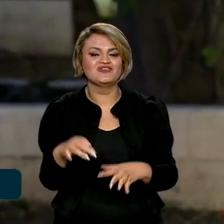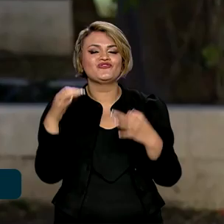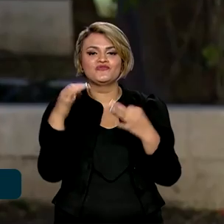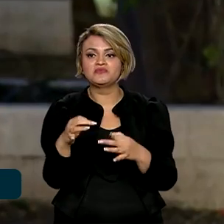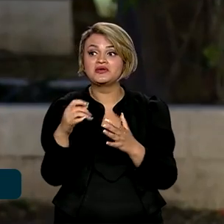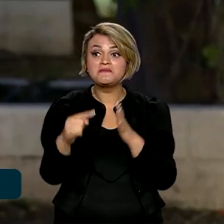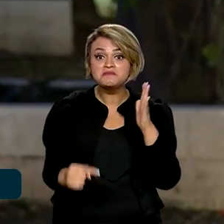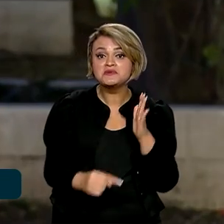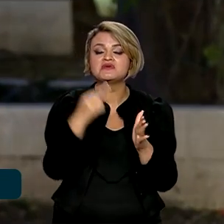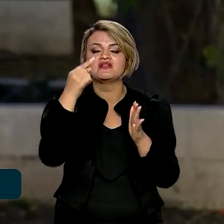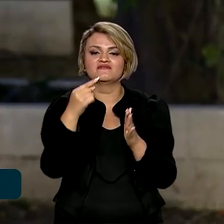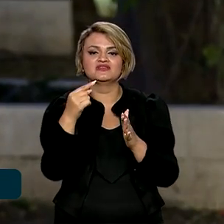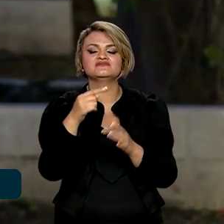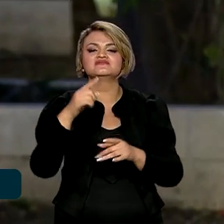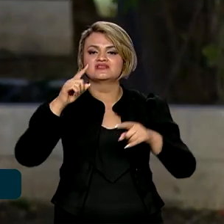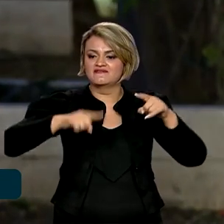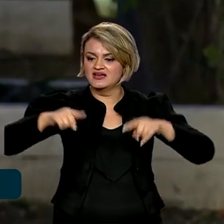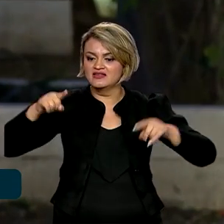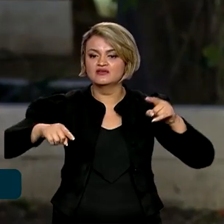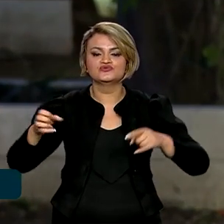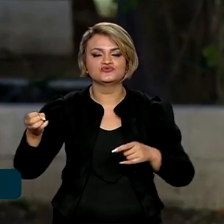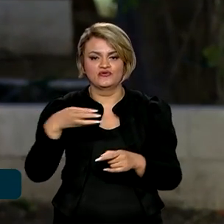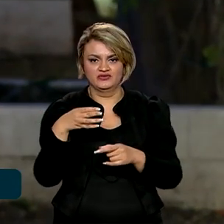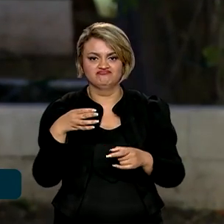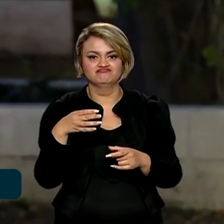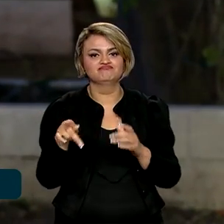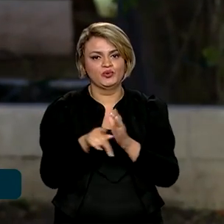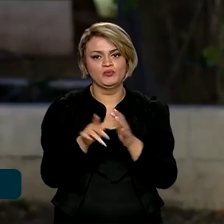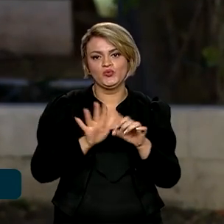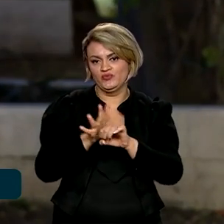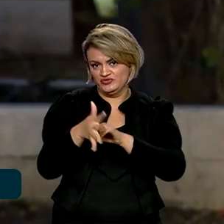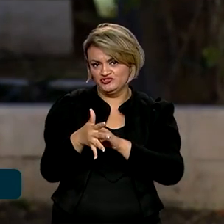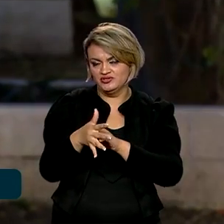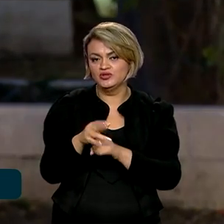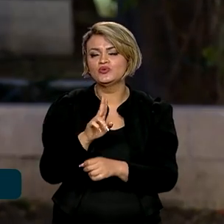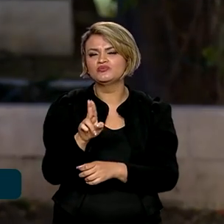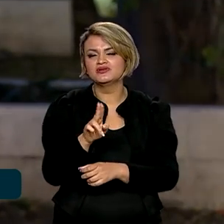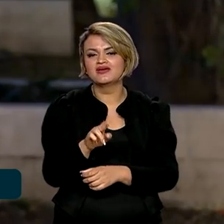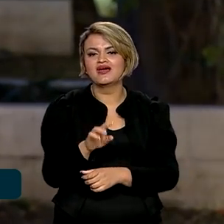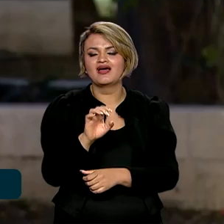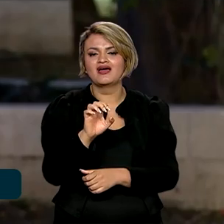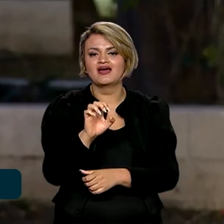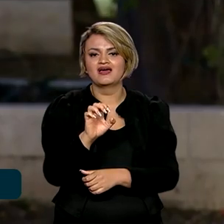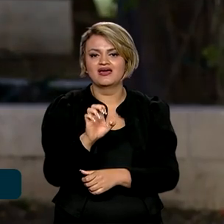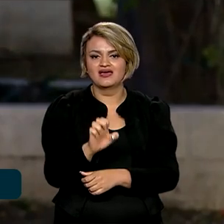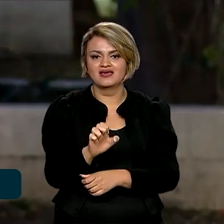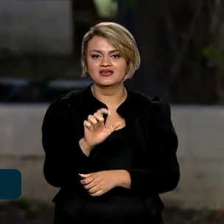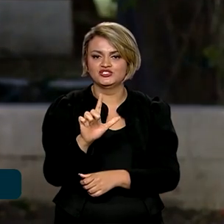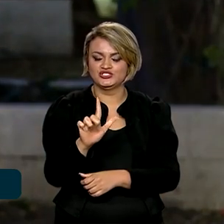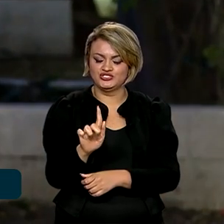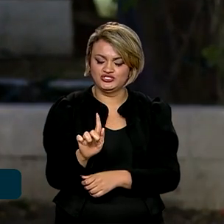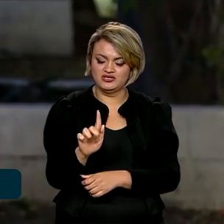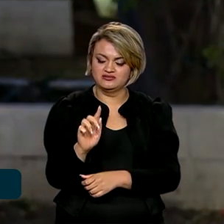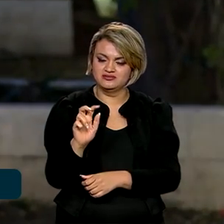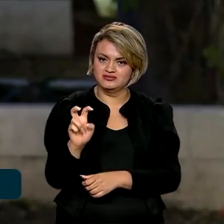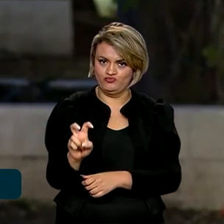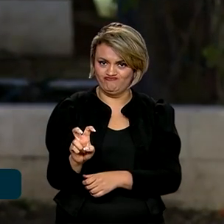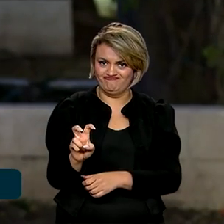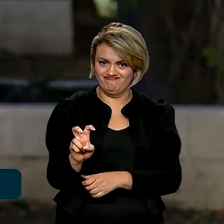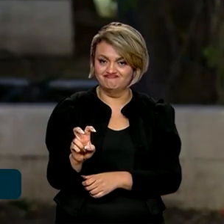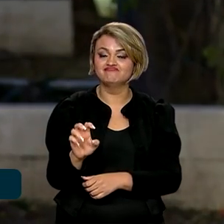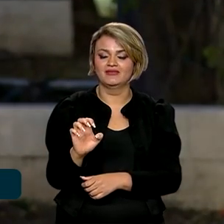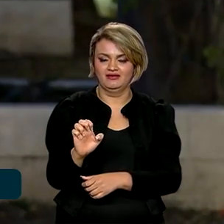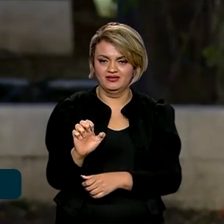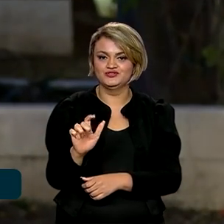é o primeiro caso da nova variante da Covid-19, chamada de ERES ou EG5. E